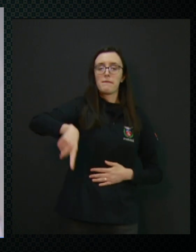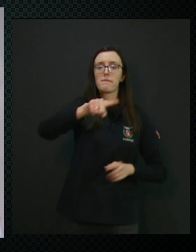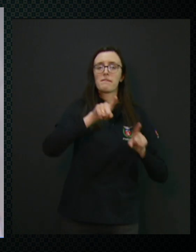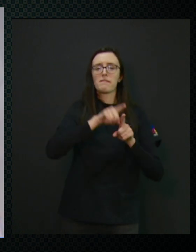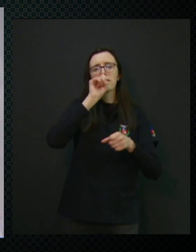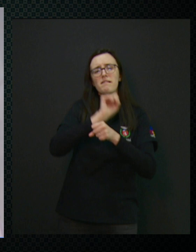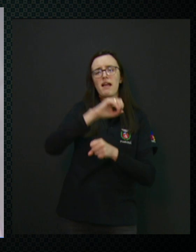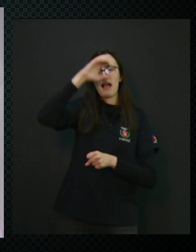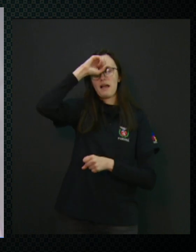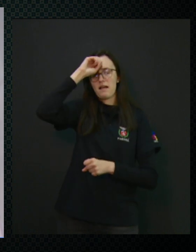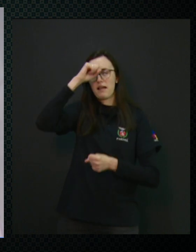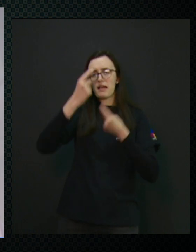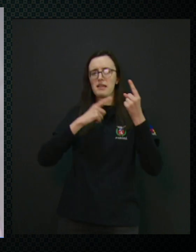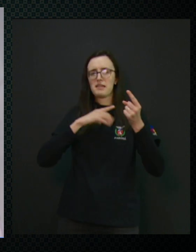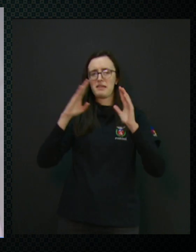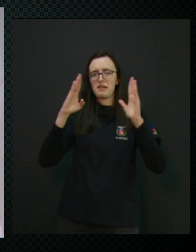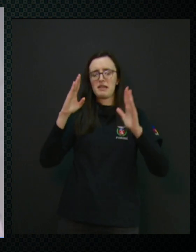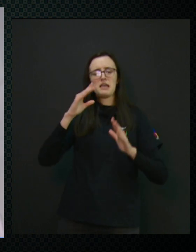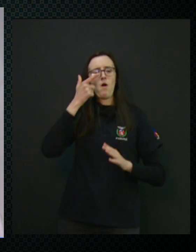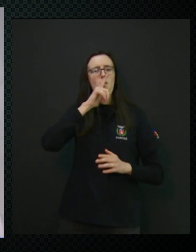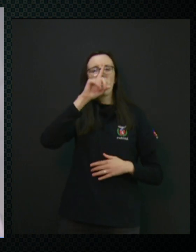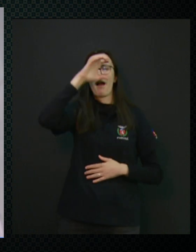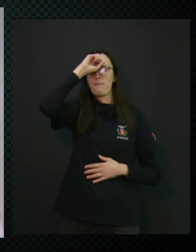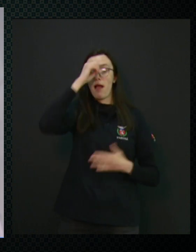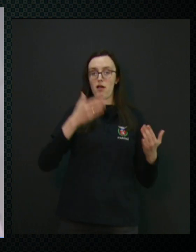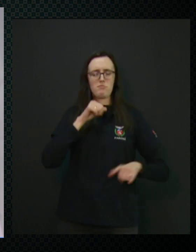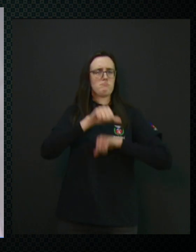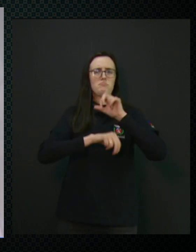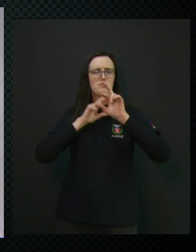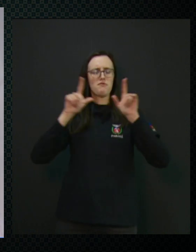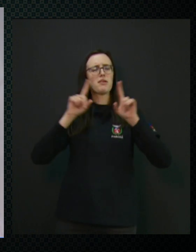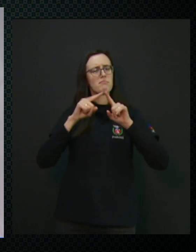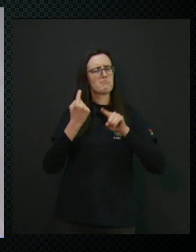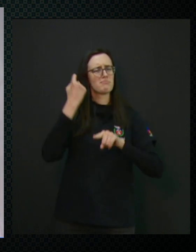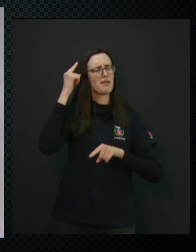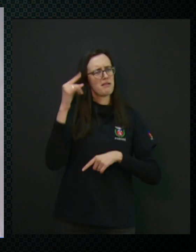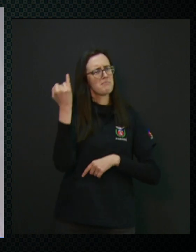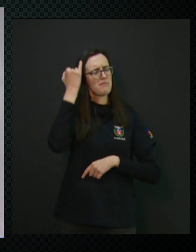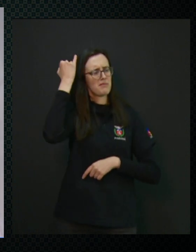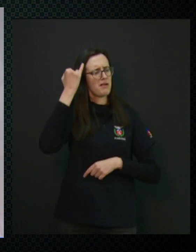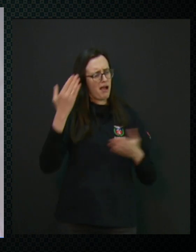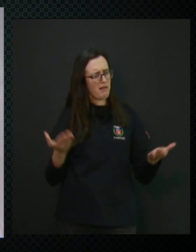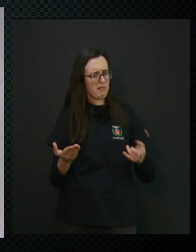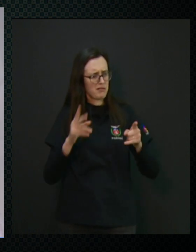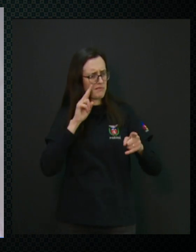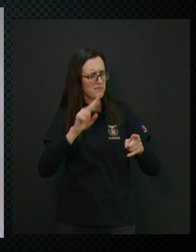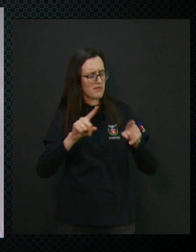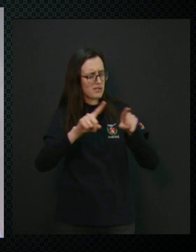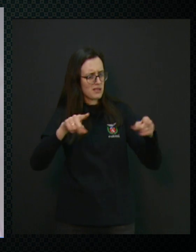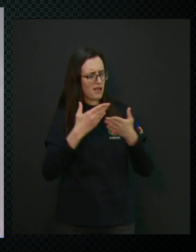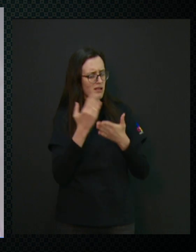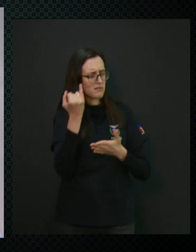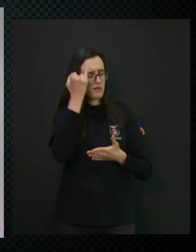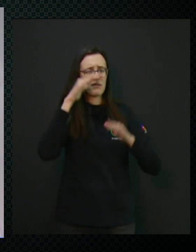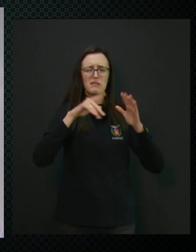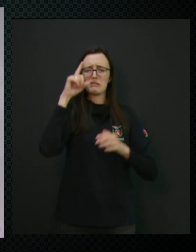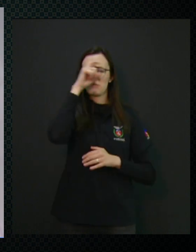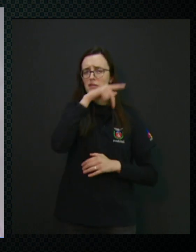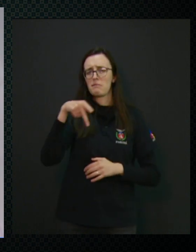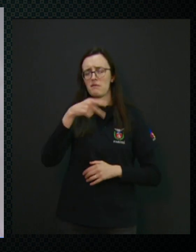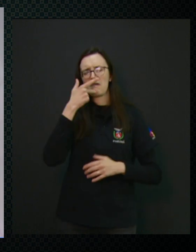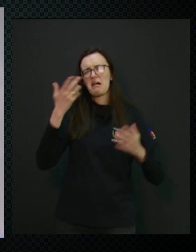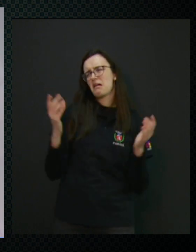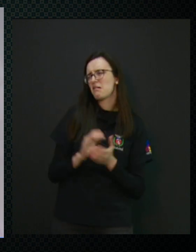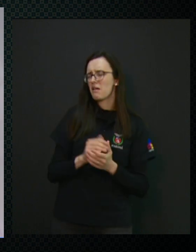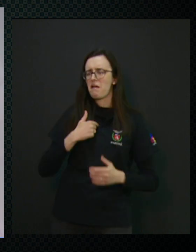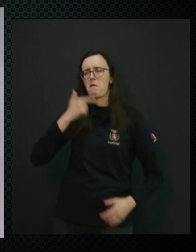aprender na época que deveriam ter aprendido. Então, assim, é de suma importância eles dentro da sala de aula. Por mais difícil, por mais que os professores falem, ah,